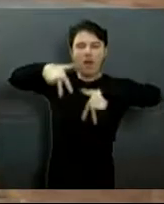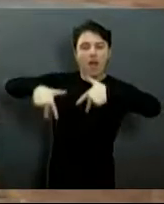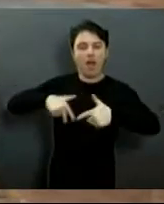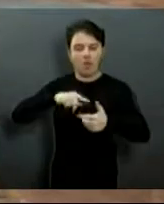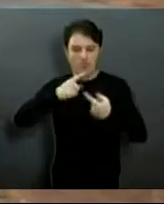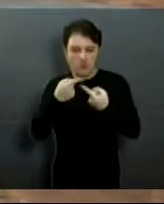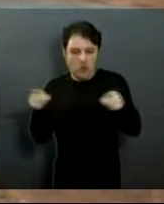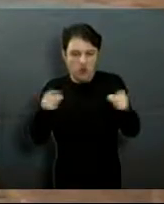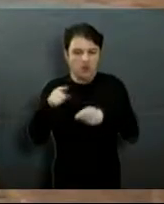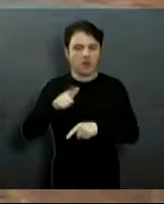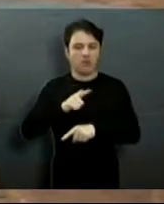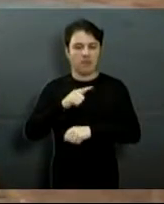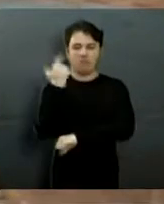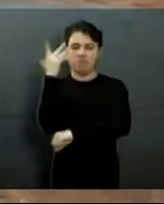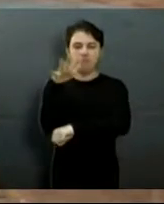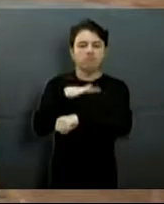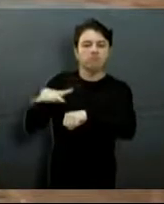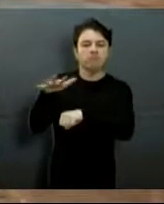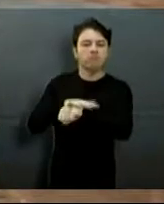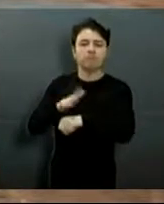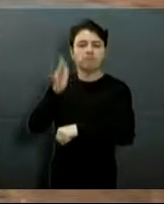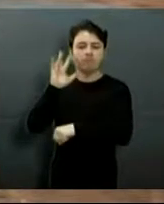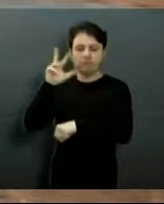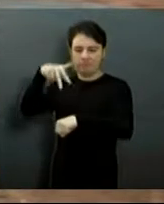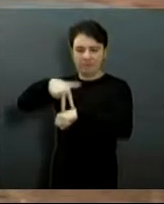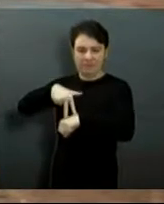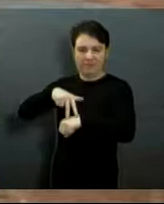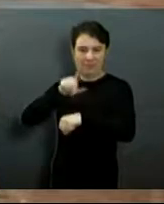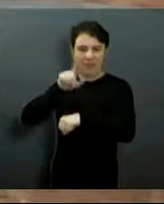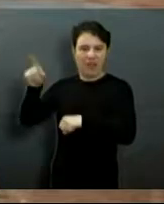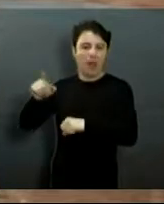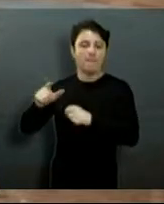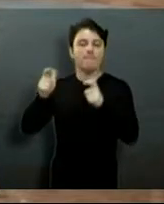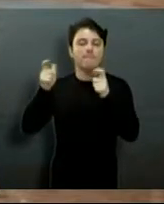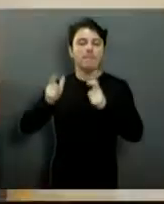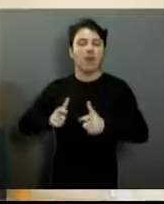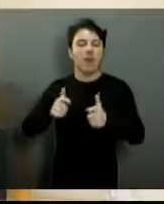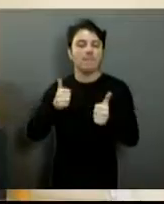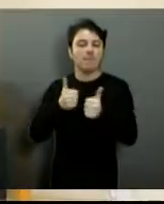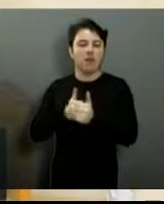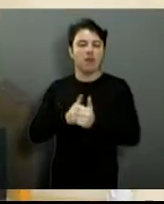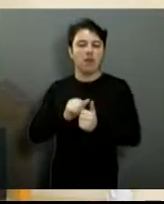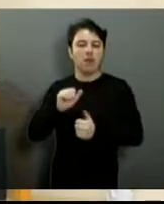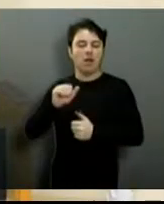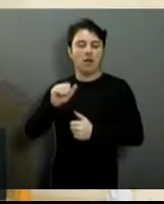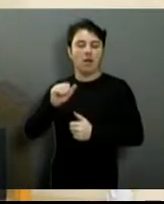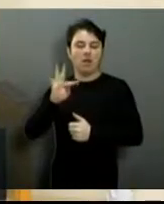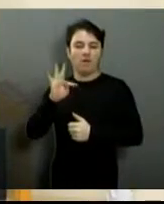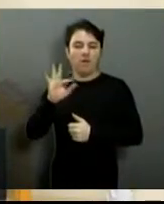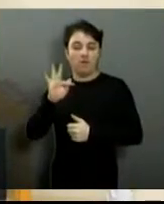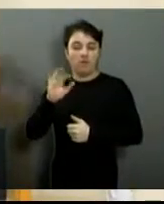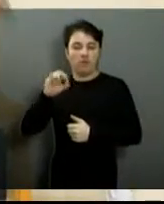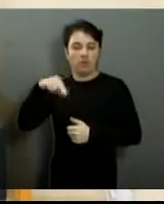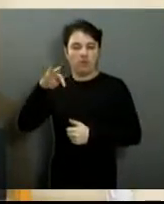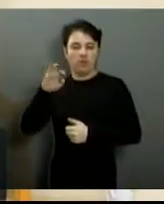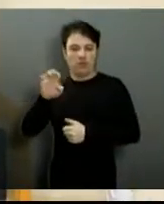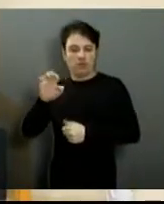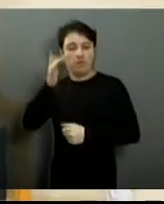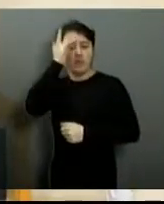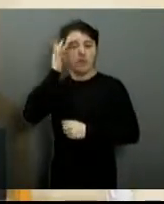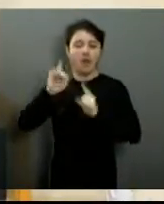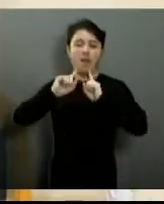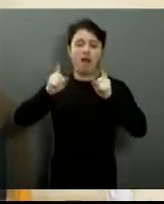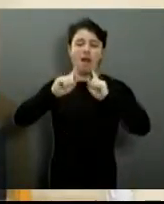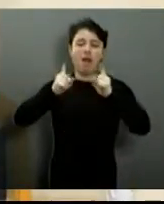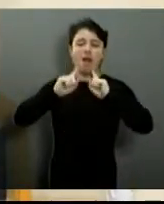na praça, na Batalha da Fonte, que acontece uma vez por mês, normalmente aos domingos, reclamaram que eles